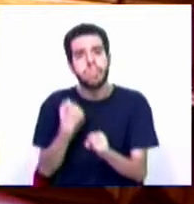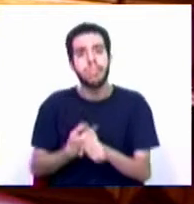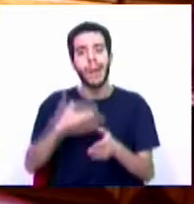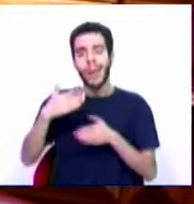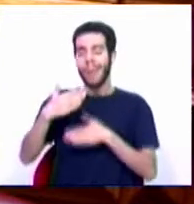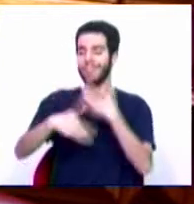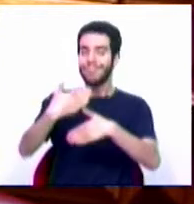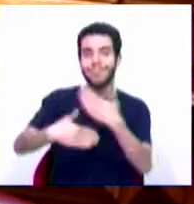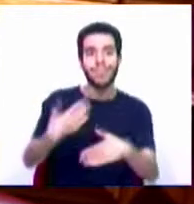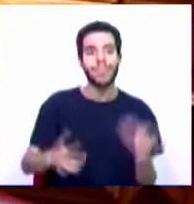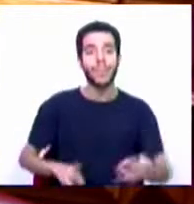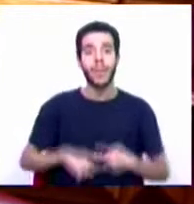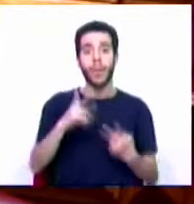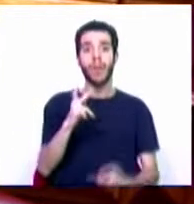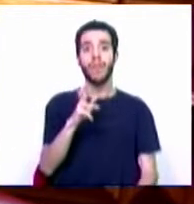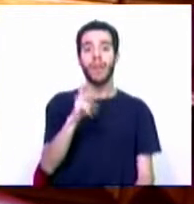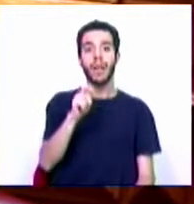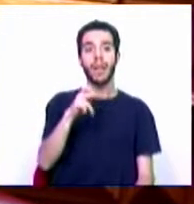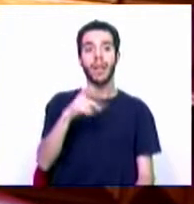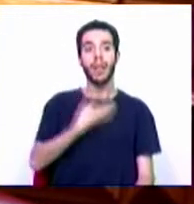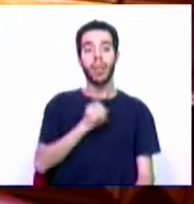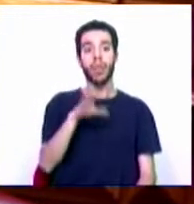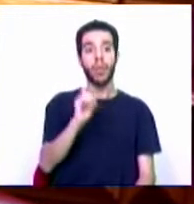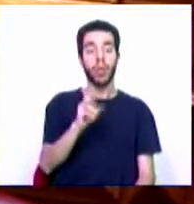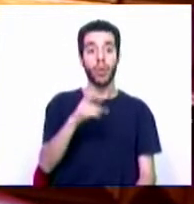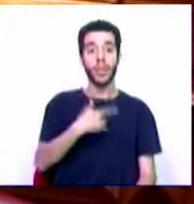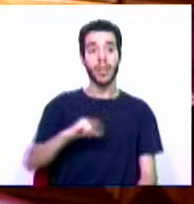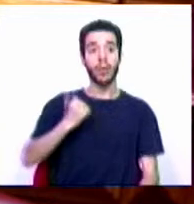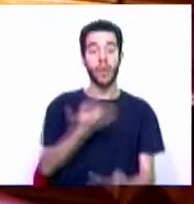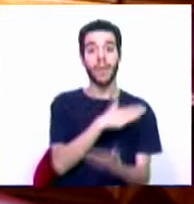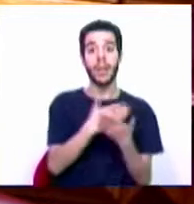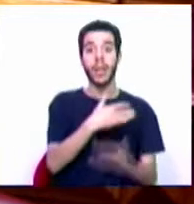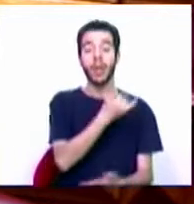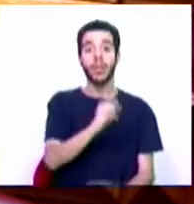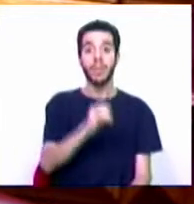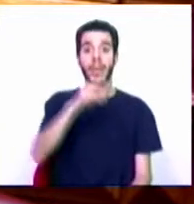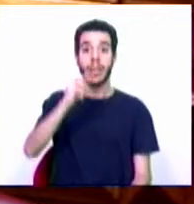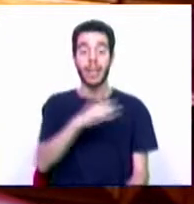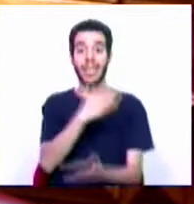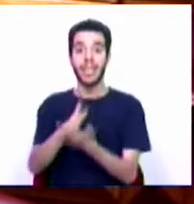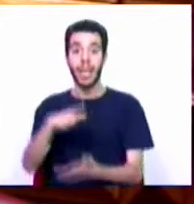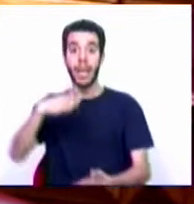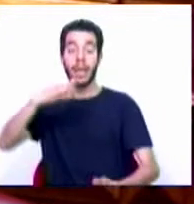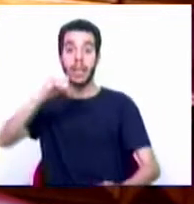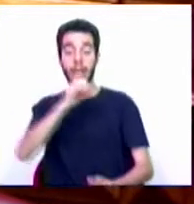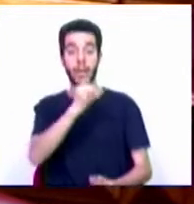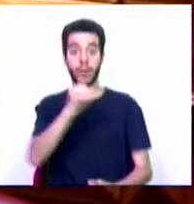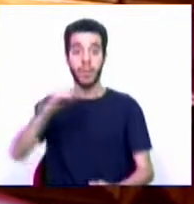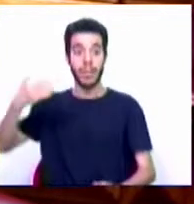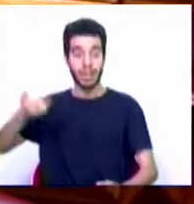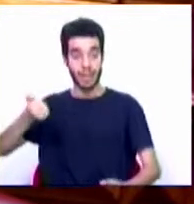Foi como vereador da Câmara Municipal de Torres Vedras entre 2003 e 2005, responsável pelos ploros do ambiente e serviços